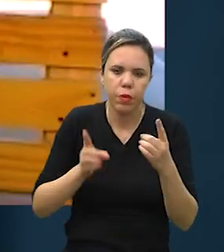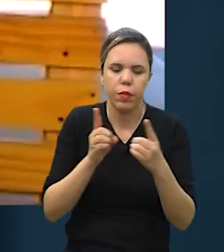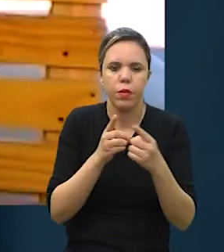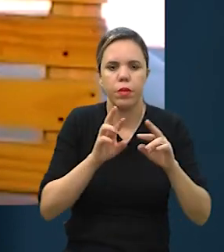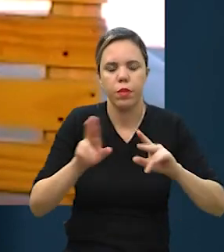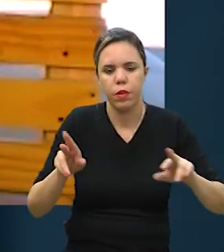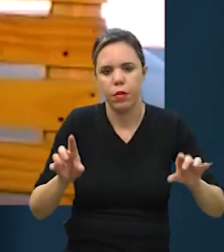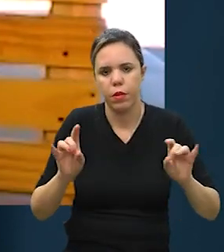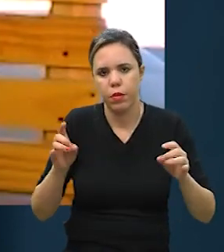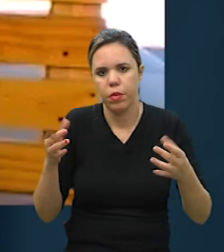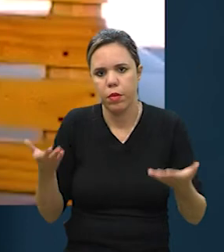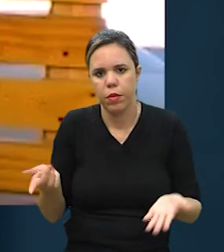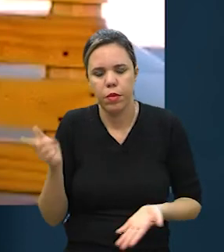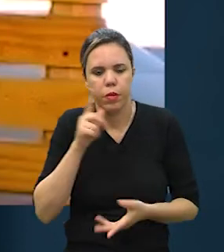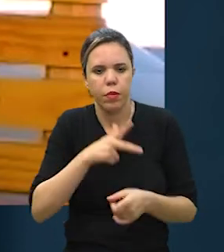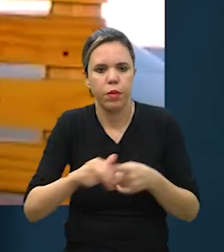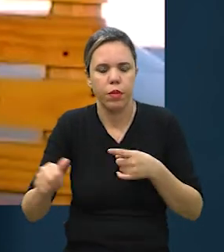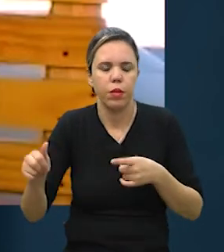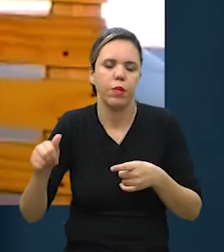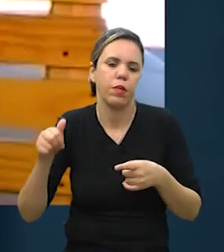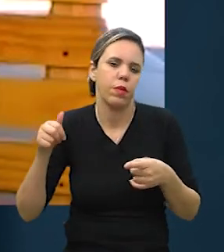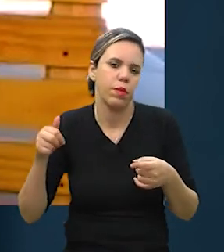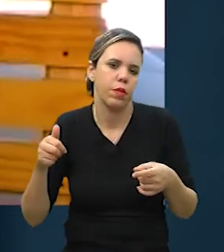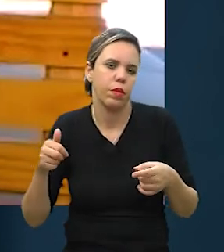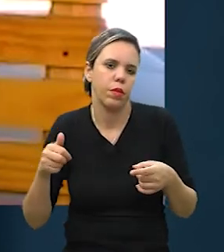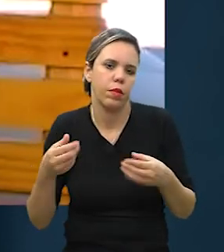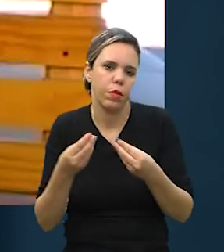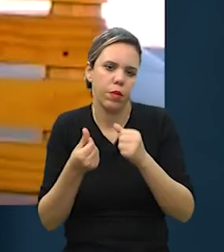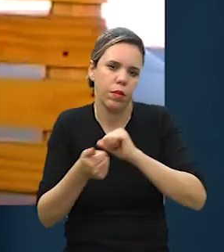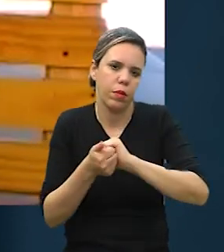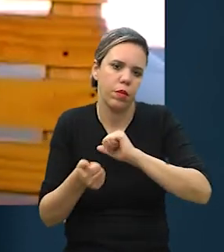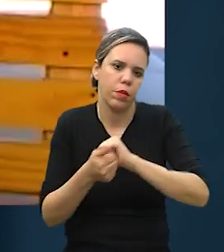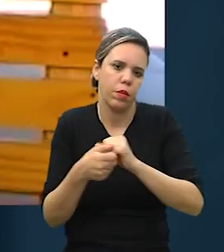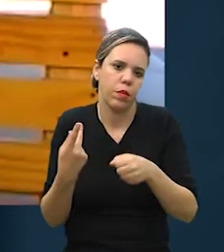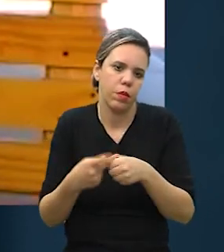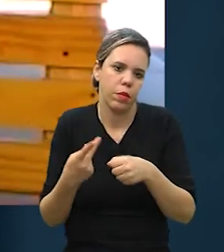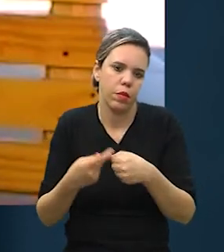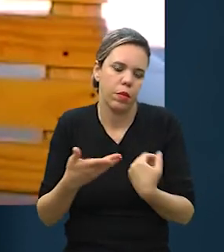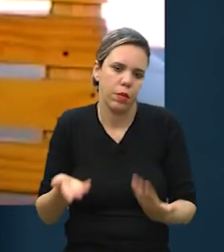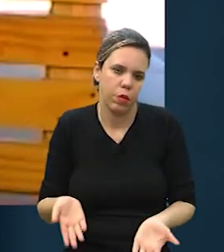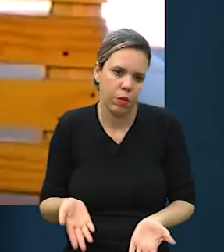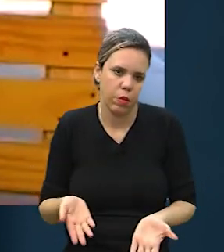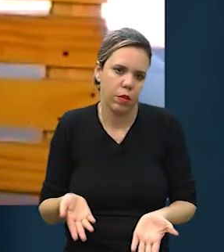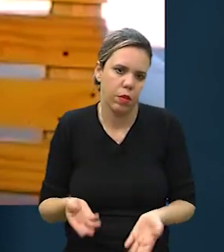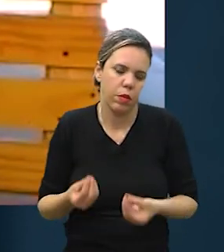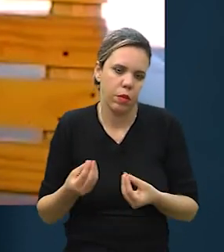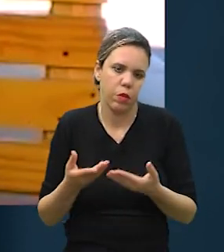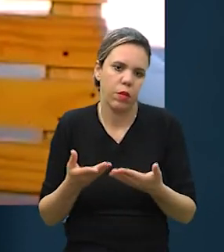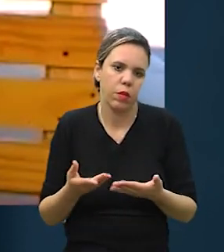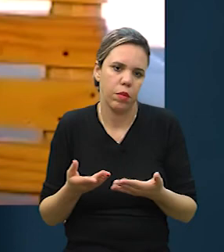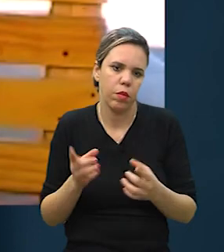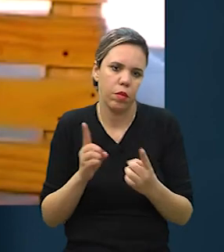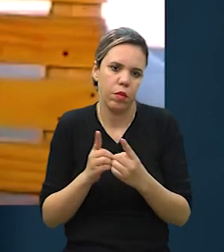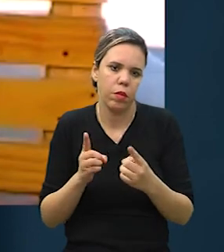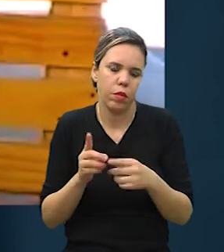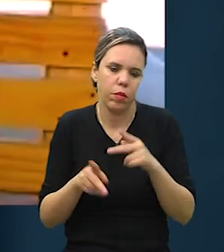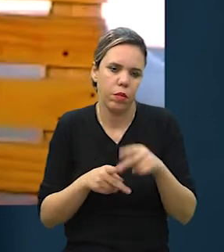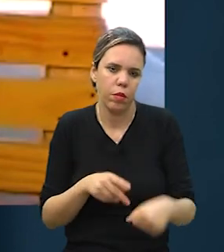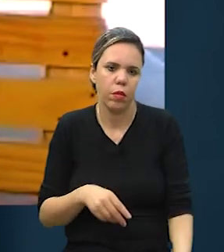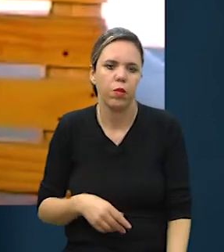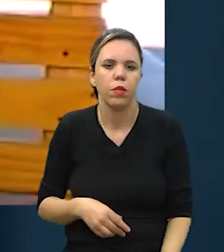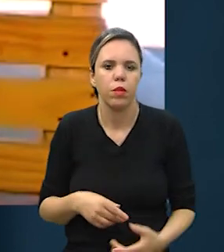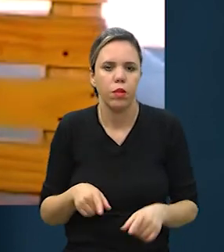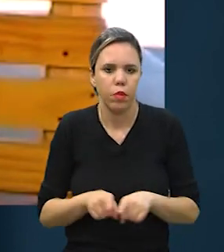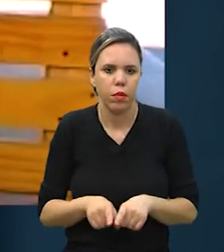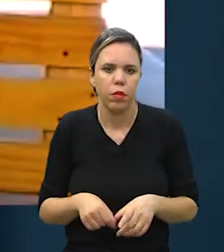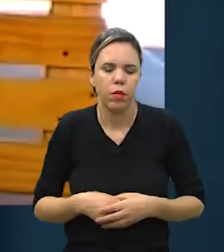nosso atendimento, através da qualidade dos nossos produtos e como a gente entrega e como a gente atende o cliente.